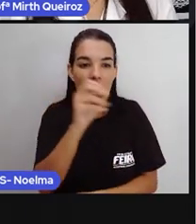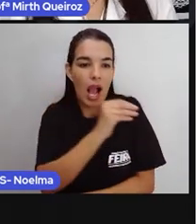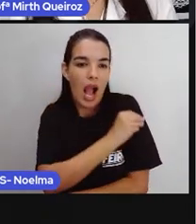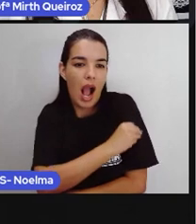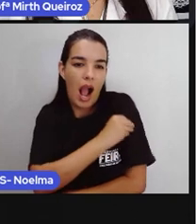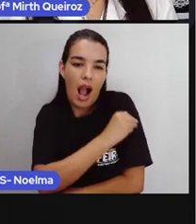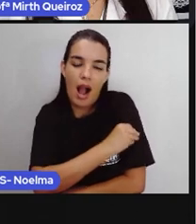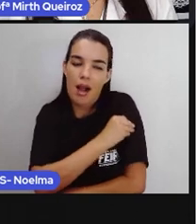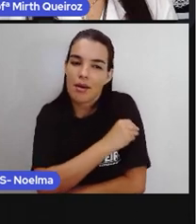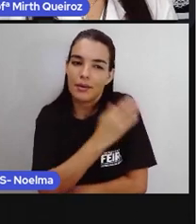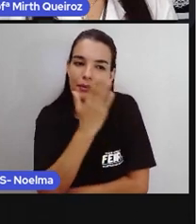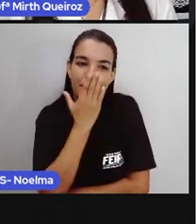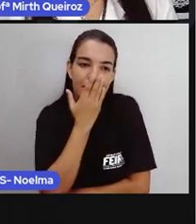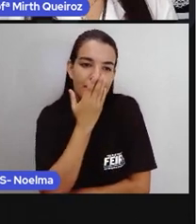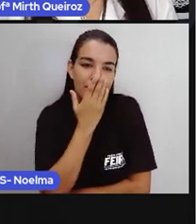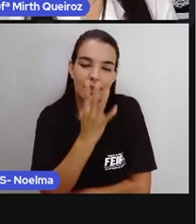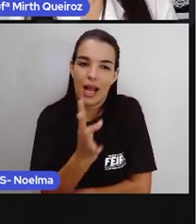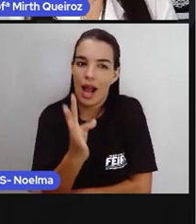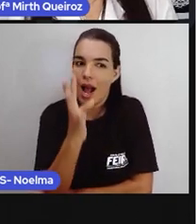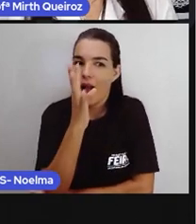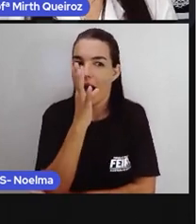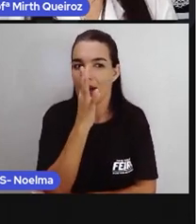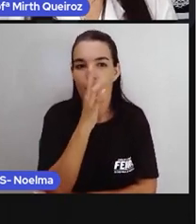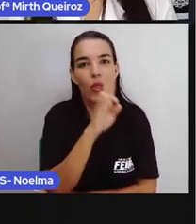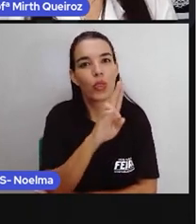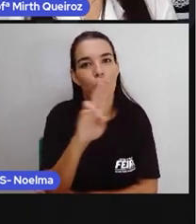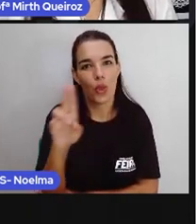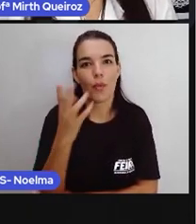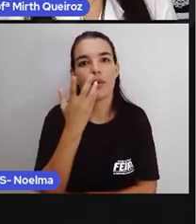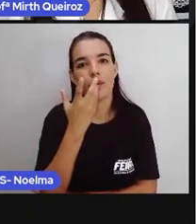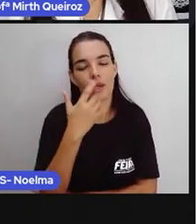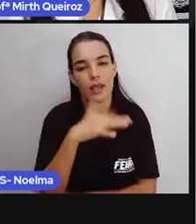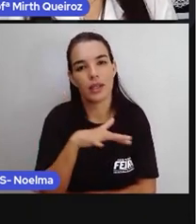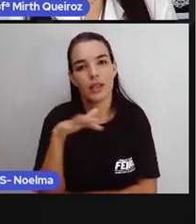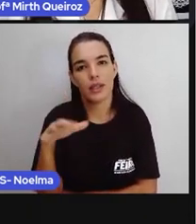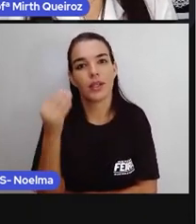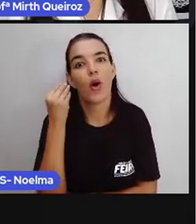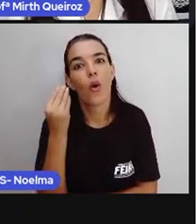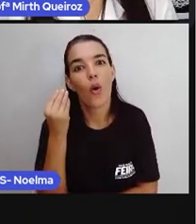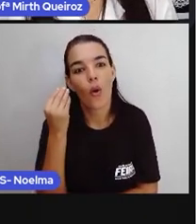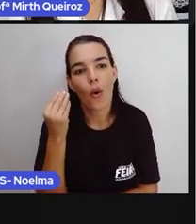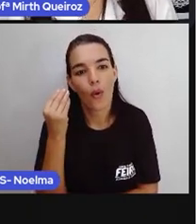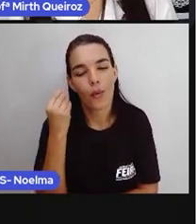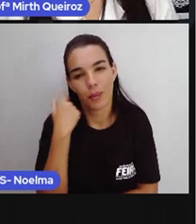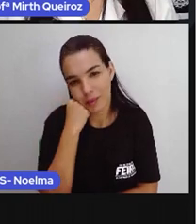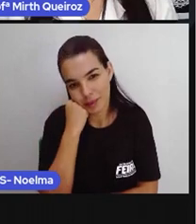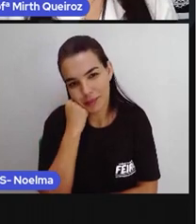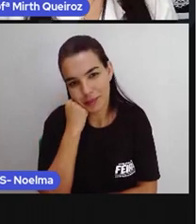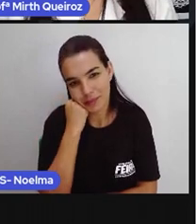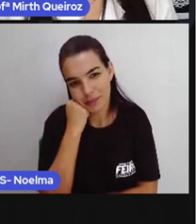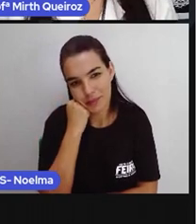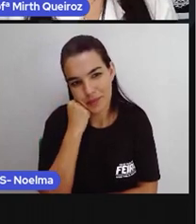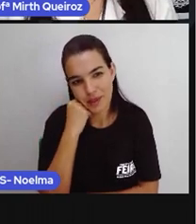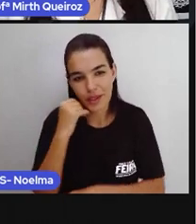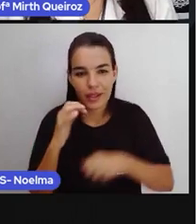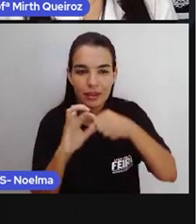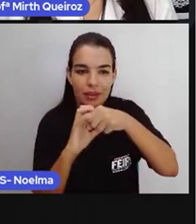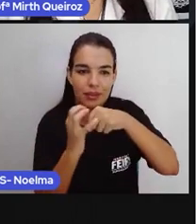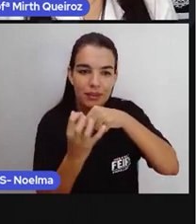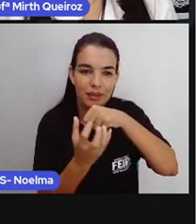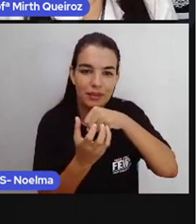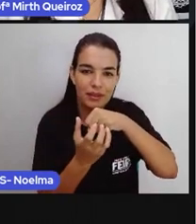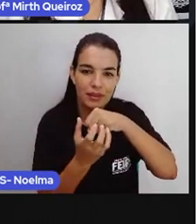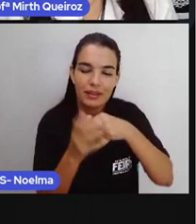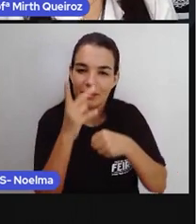absurdo, gente. O nome de uma criança Alkingel em homenagem aí à Covid. Que